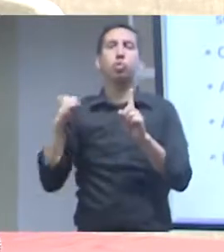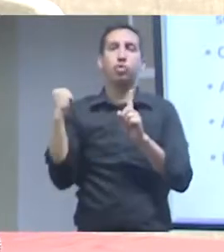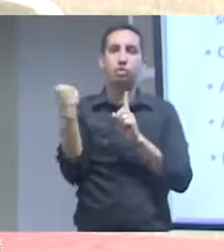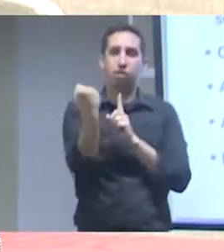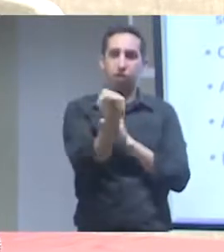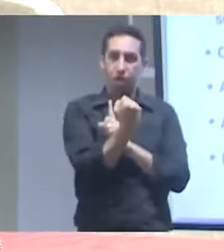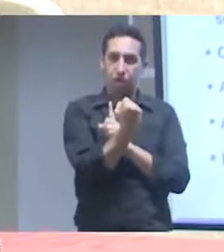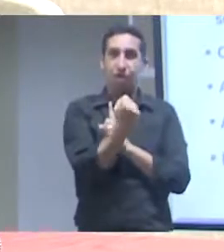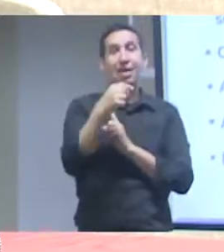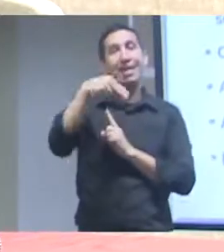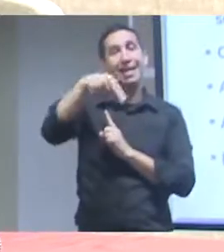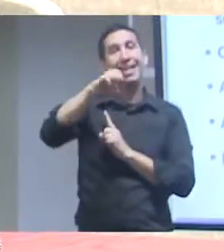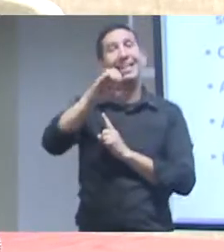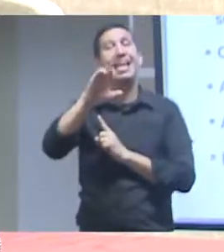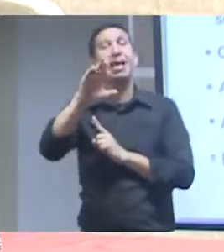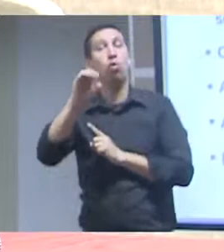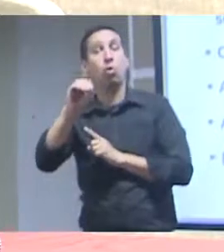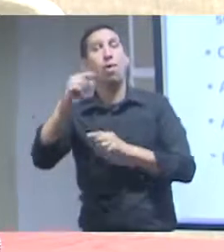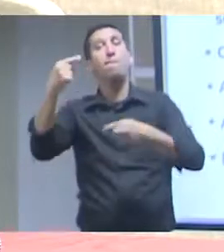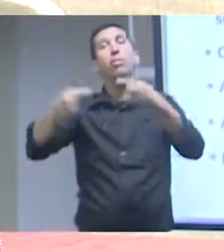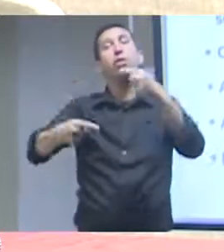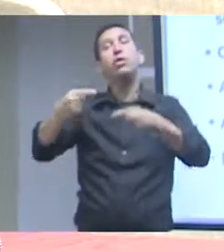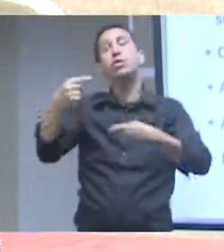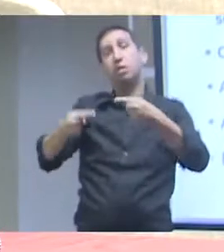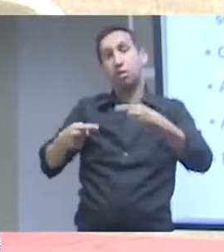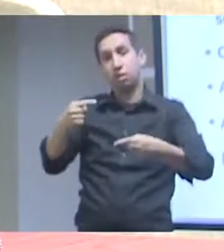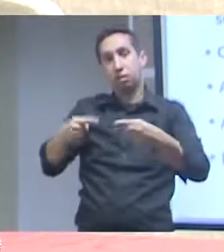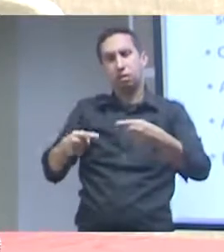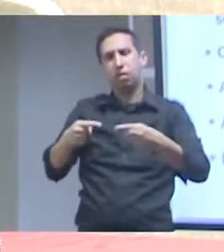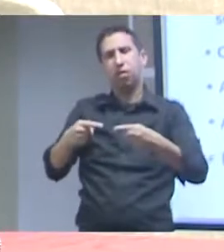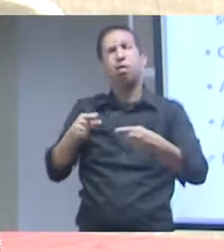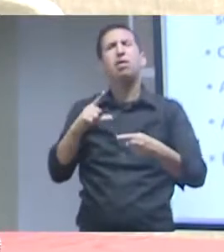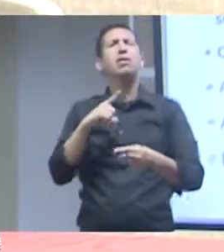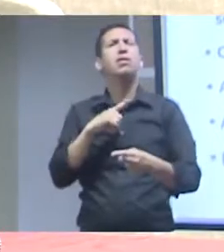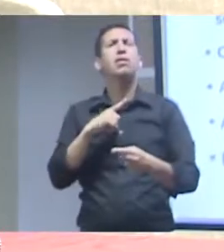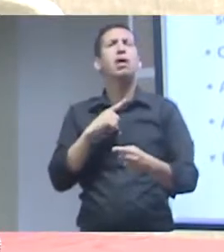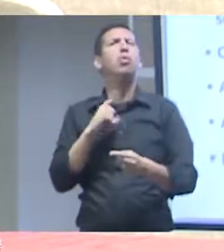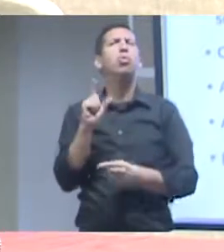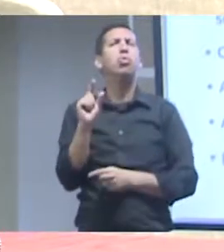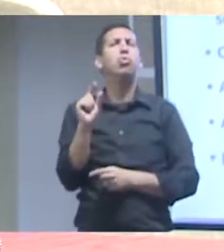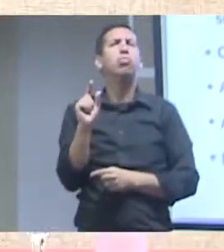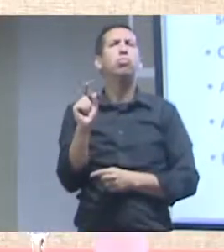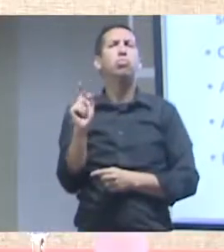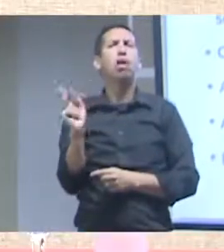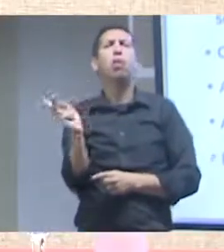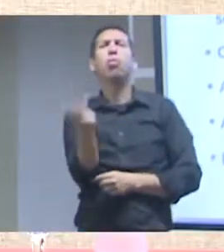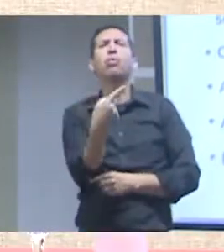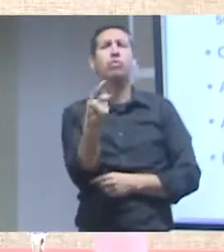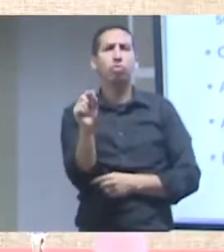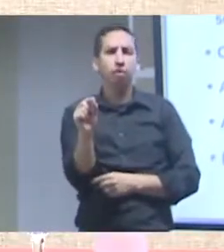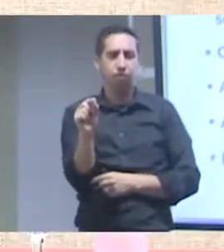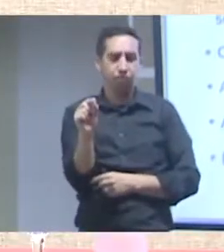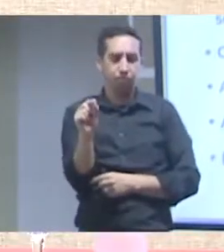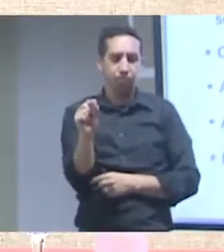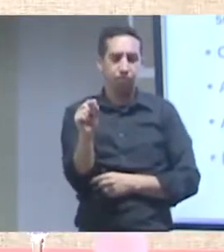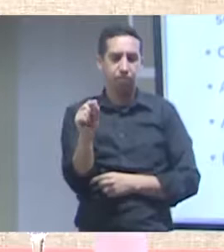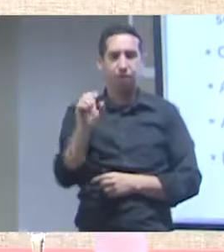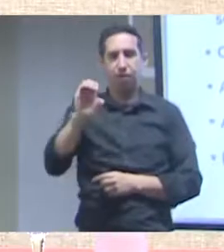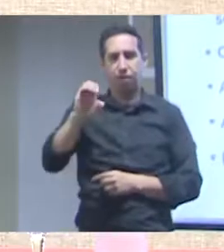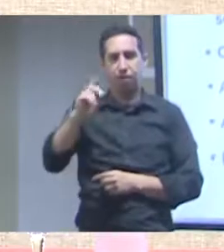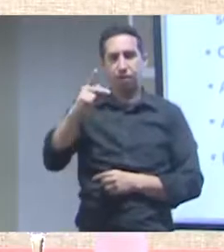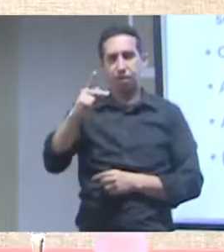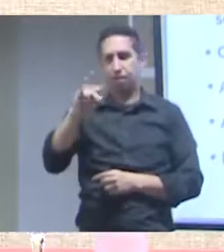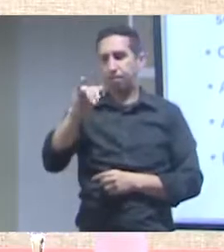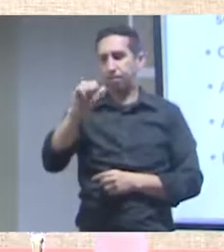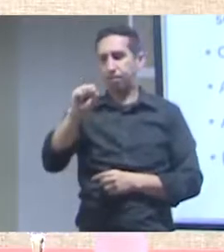um efeito que a gente chama de, o Boa Ventura de Suas Assis, a já chamava de um epistemicídio. Nós estamos, junto com